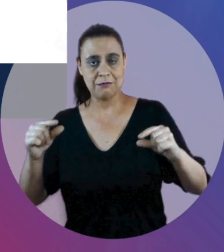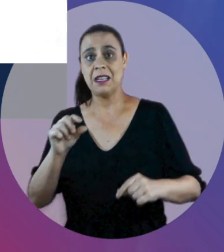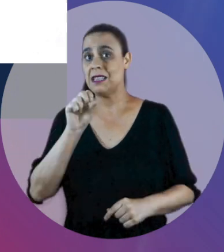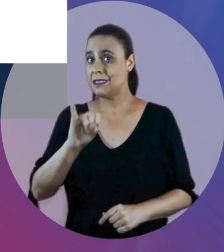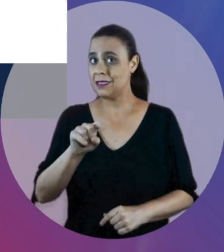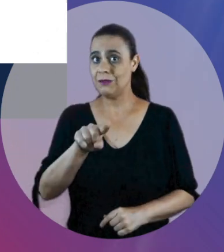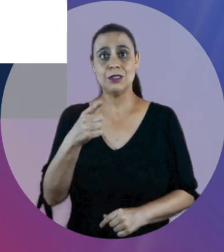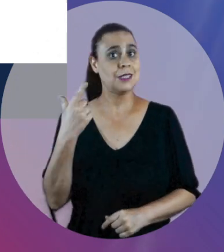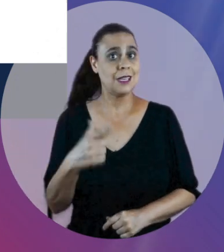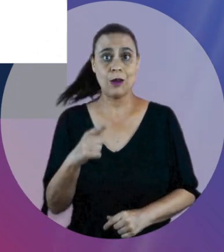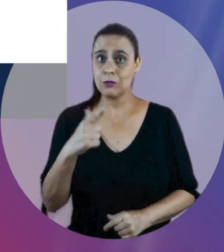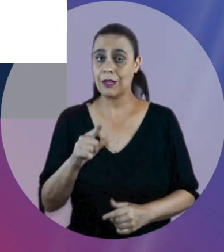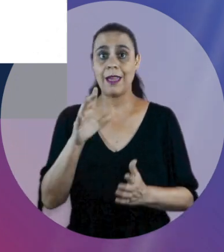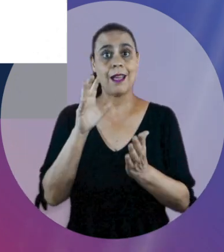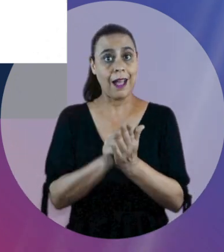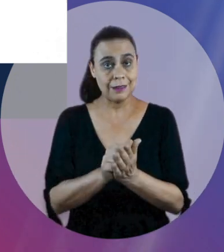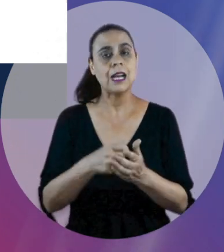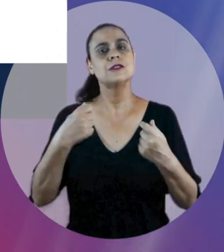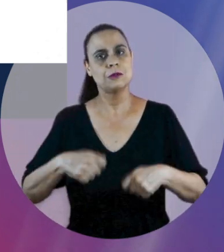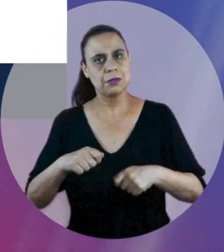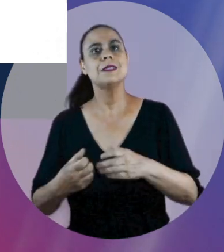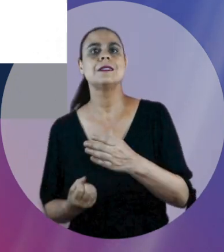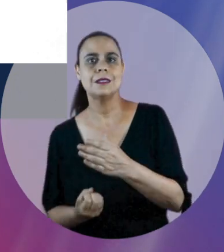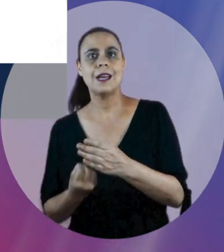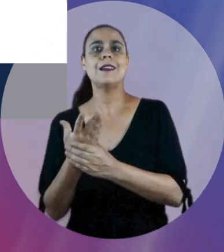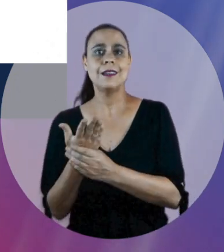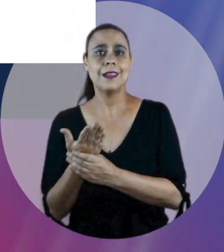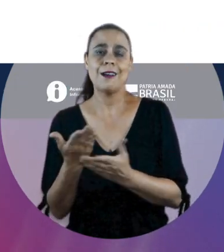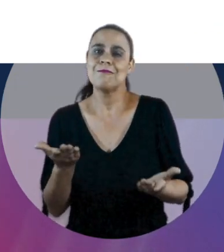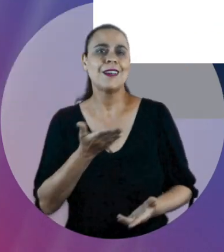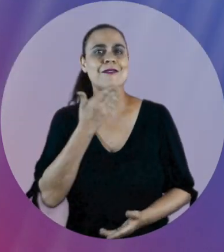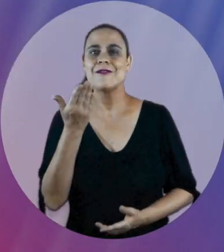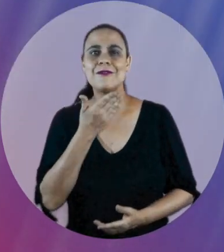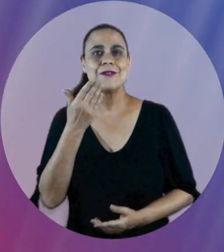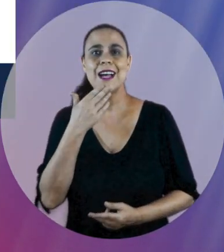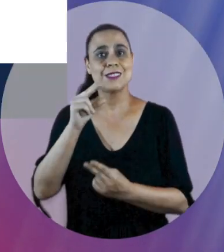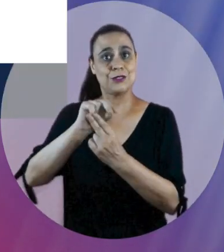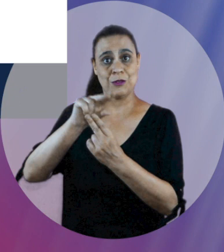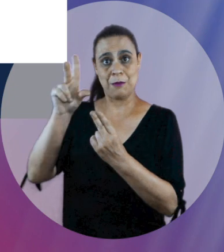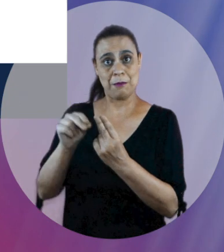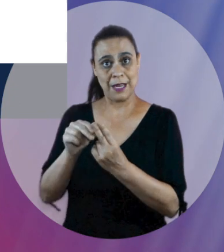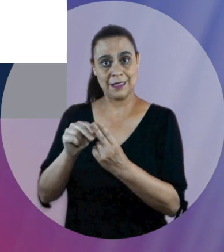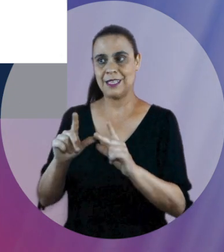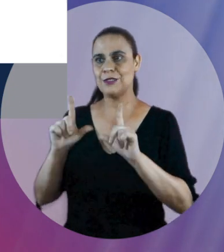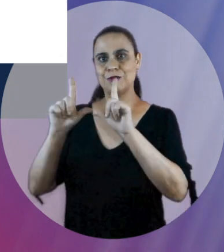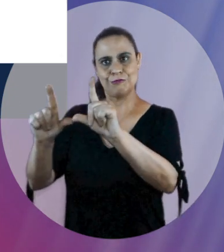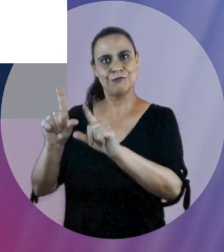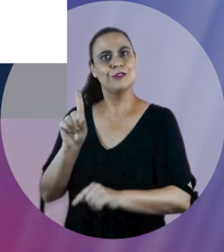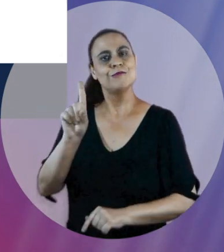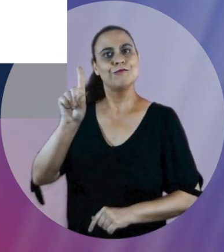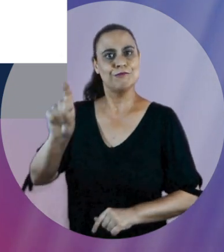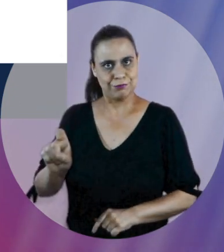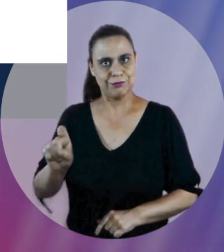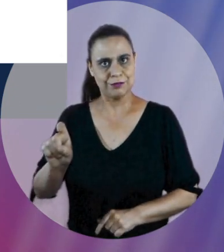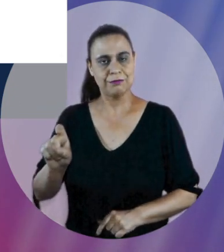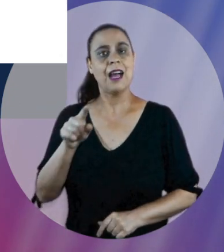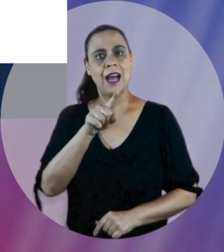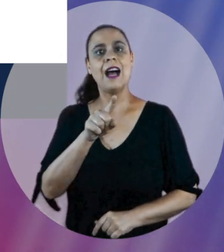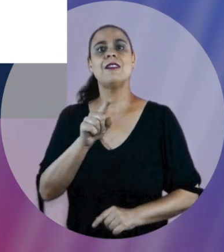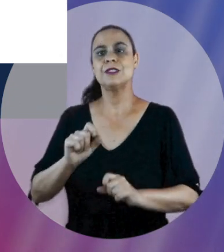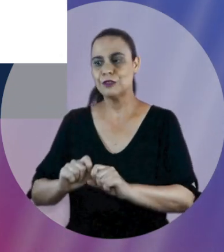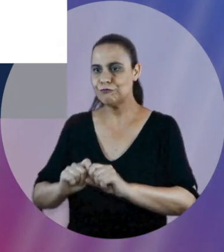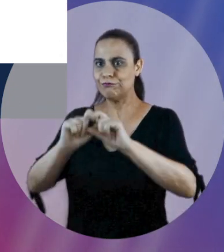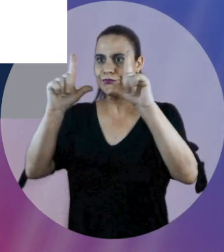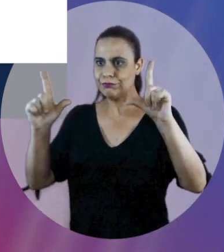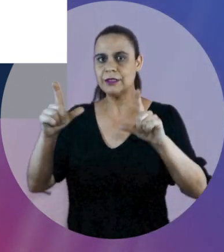não tem cadastro precisa criar uma conta e é aí que facilitamos para você. Você pode clicar no ícone do Bradesco e entrar